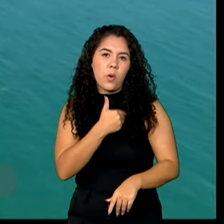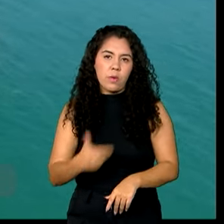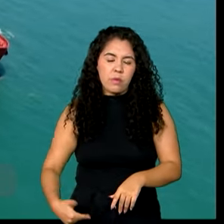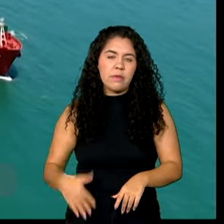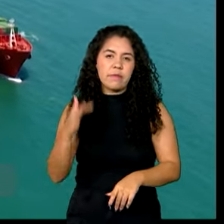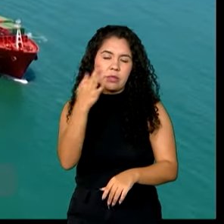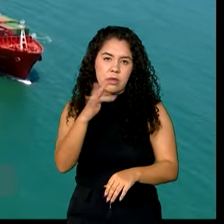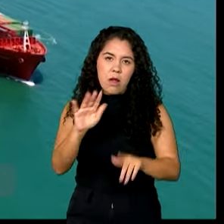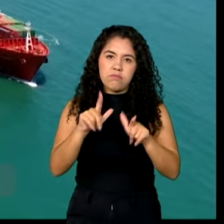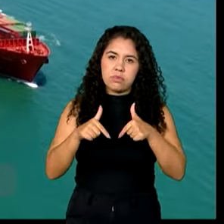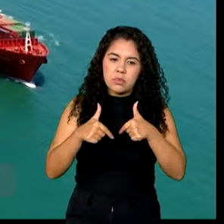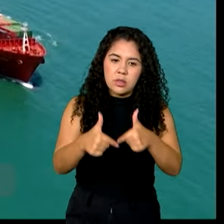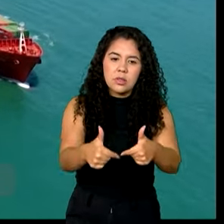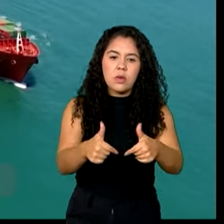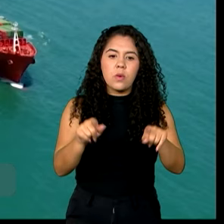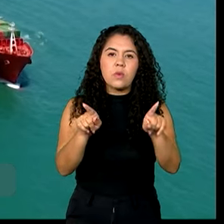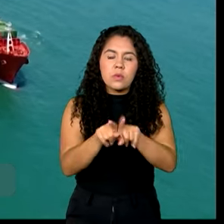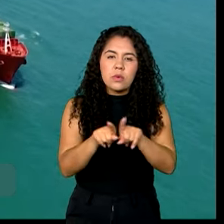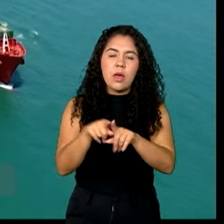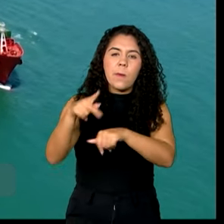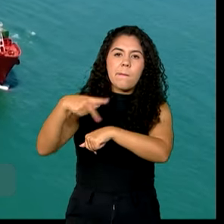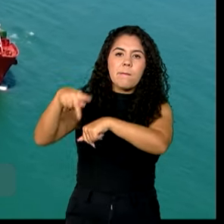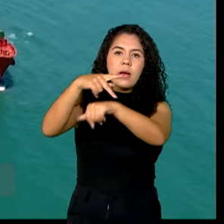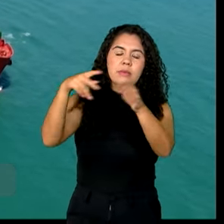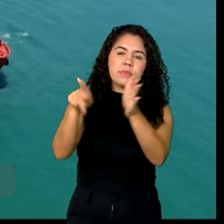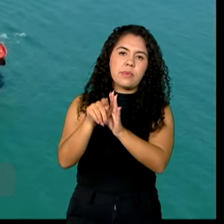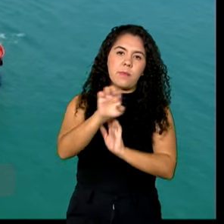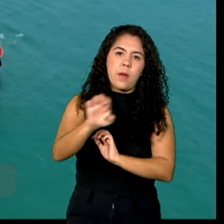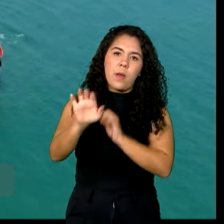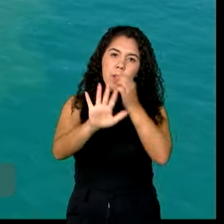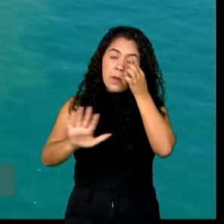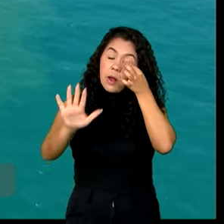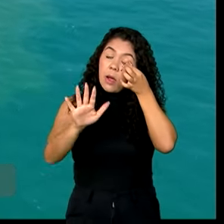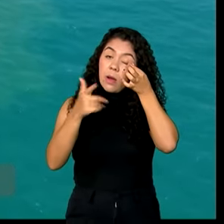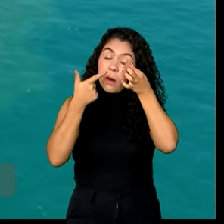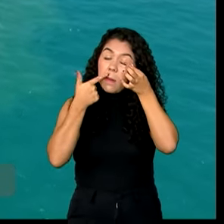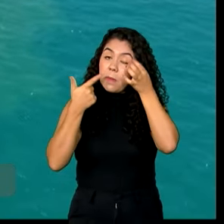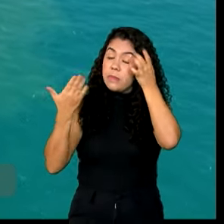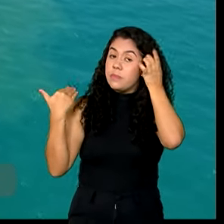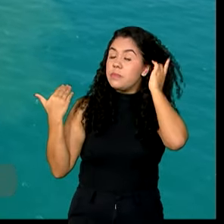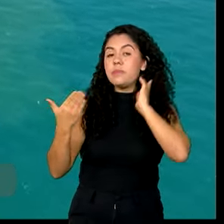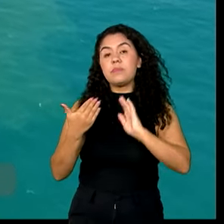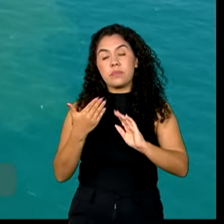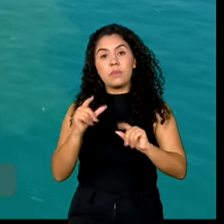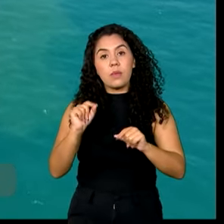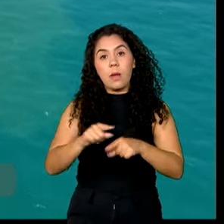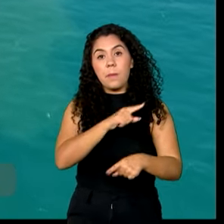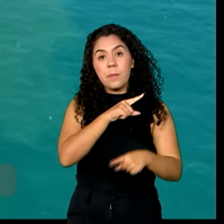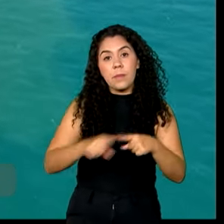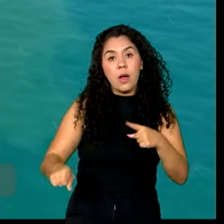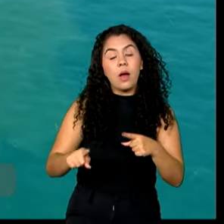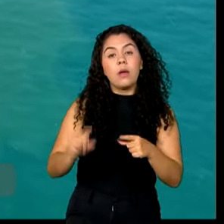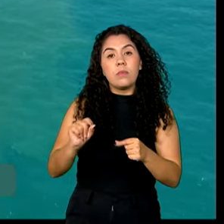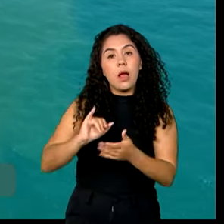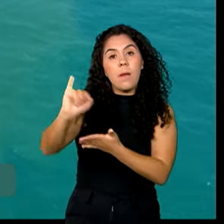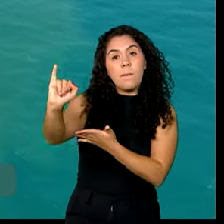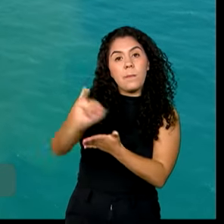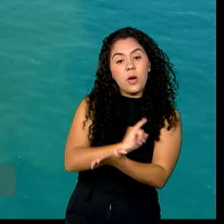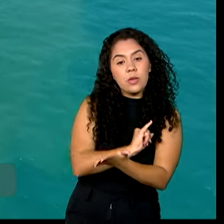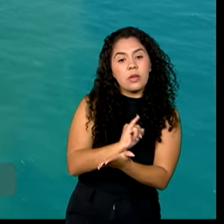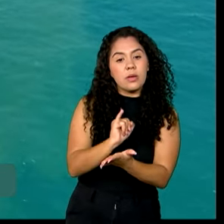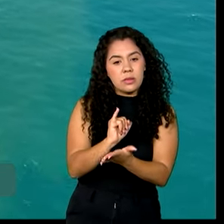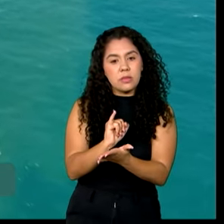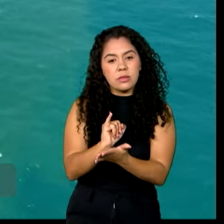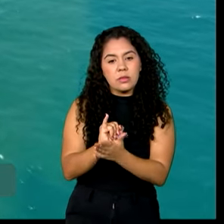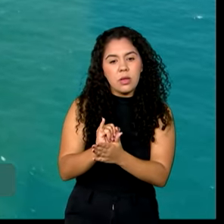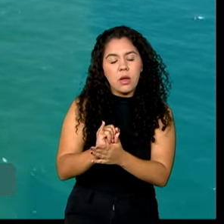É que o Parlamento Europeu aprovou um regulamento que proíbe a importação de produtos que vêm de áreas com qualquer